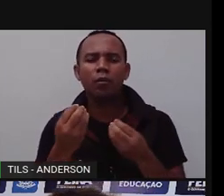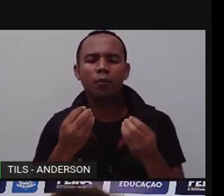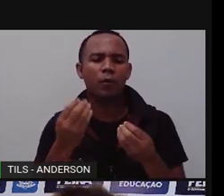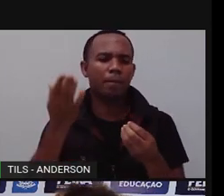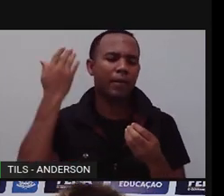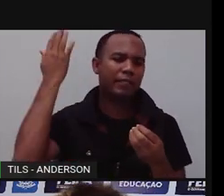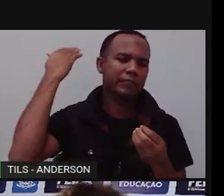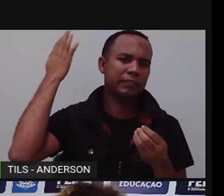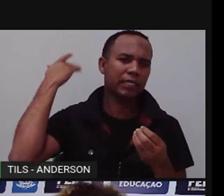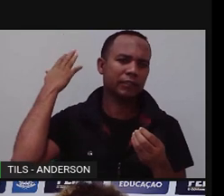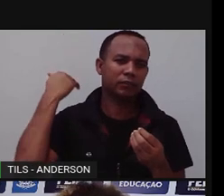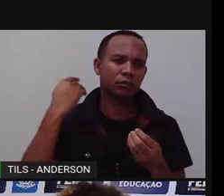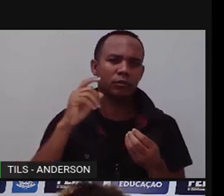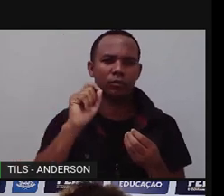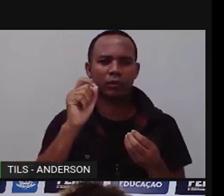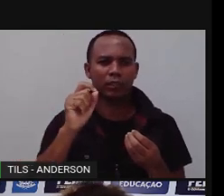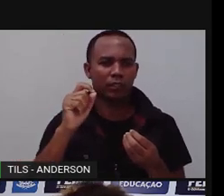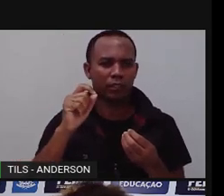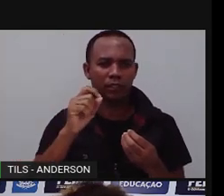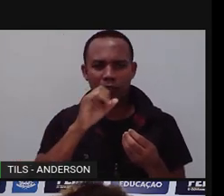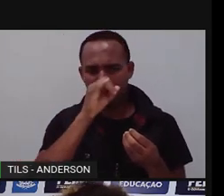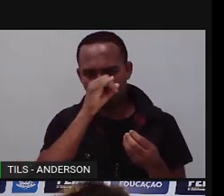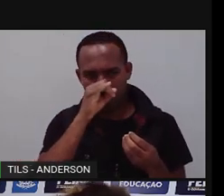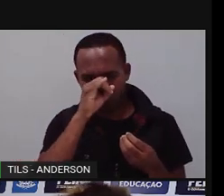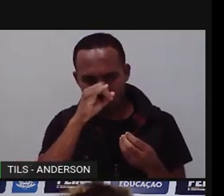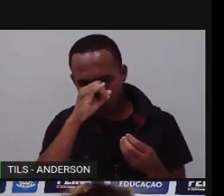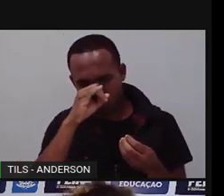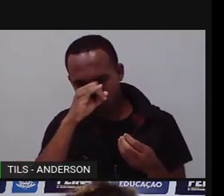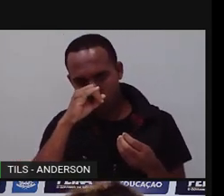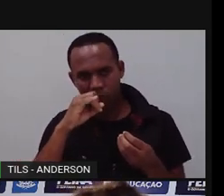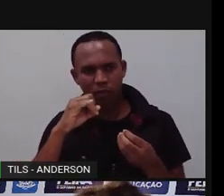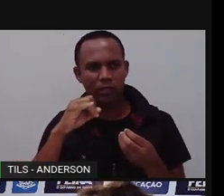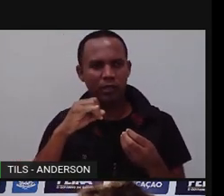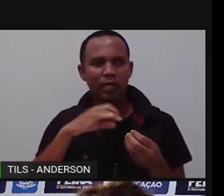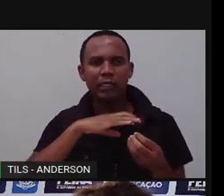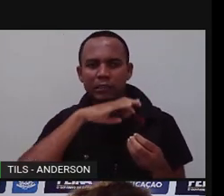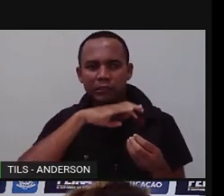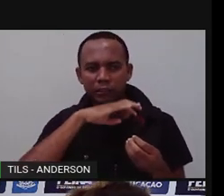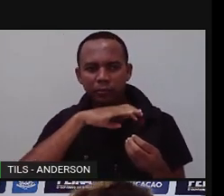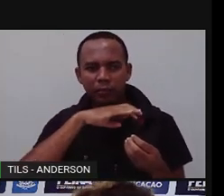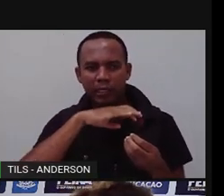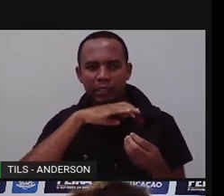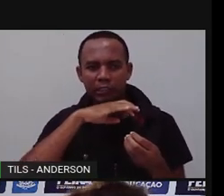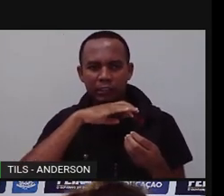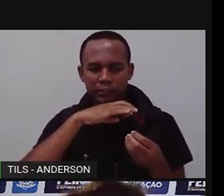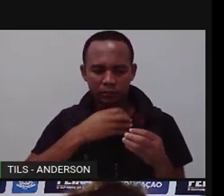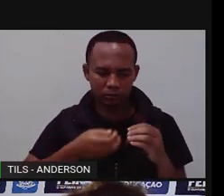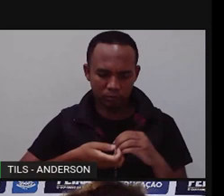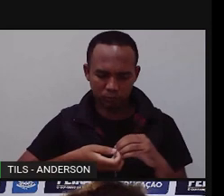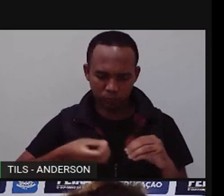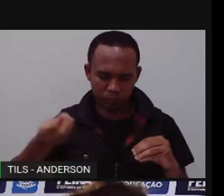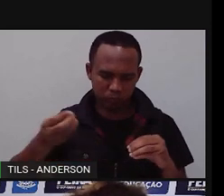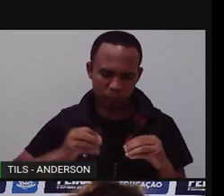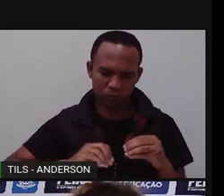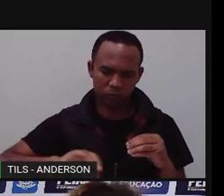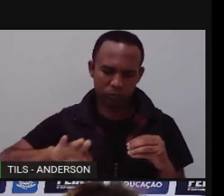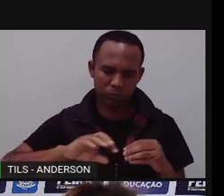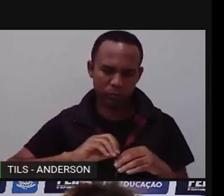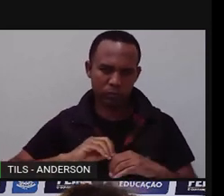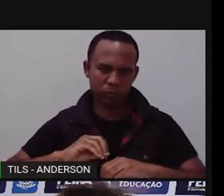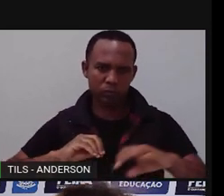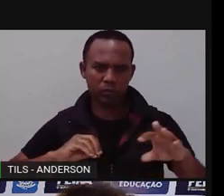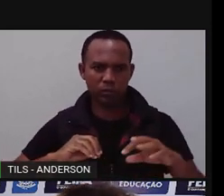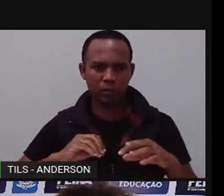era feita com as sobras do porco, dos animais. Que assim, os senhores de engenho, os ricos, os donos dos